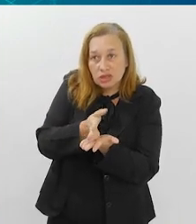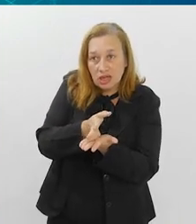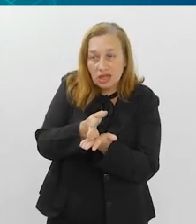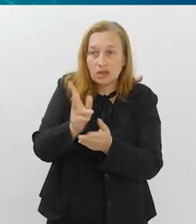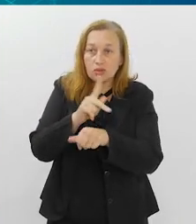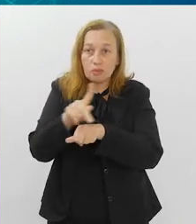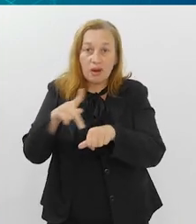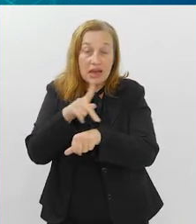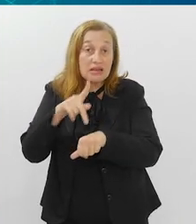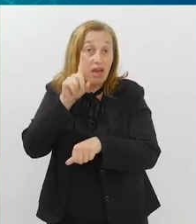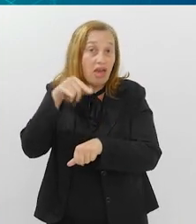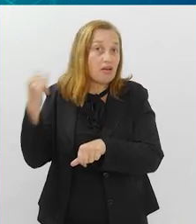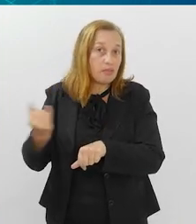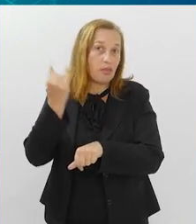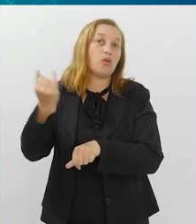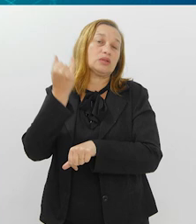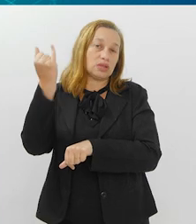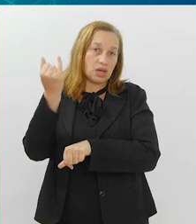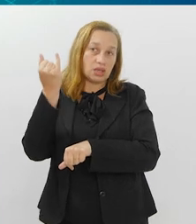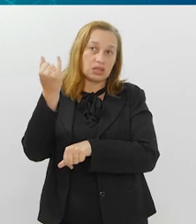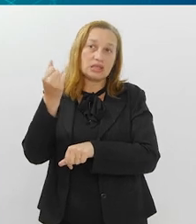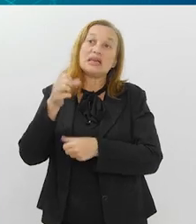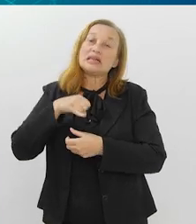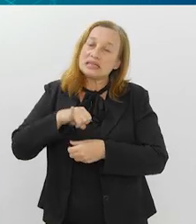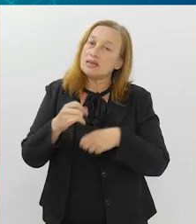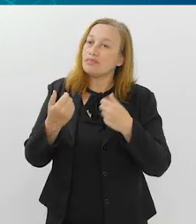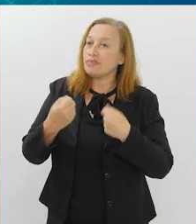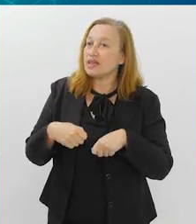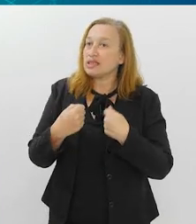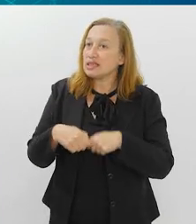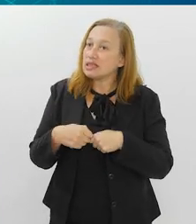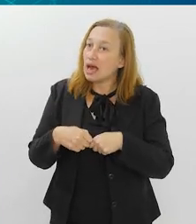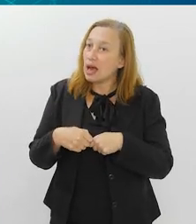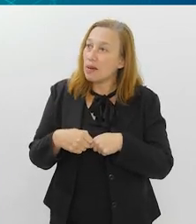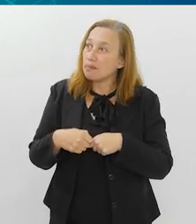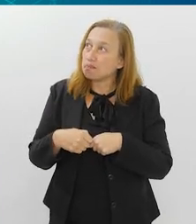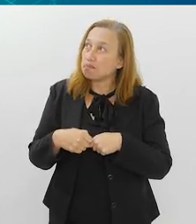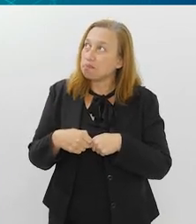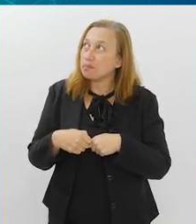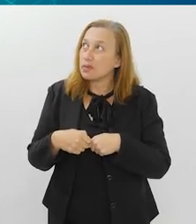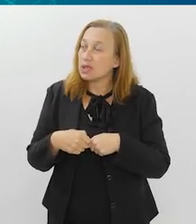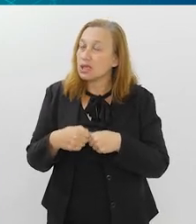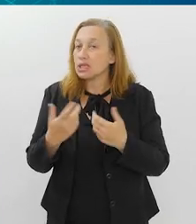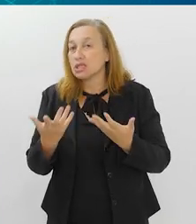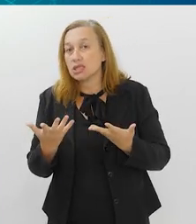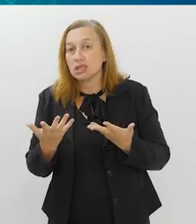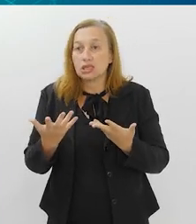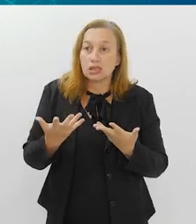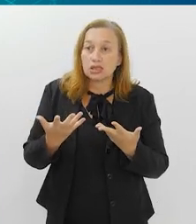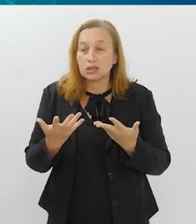isso é muito importante para que, se for o caso, né? Esse caso